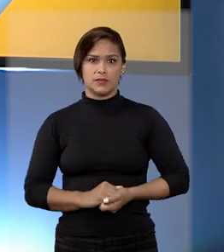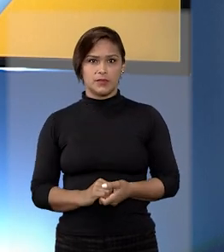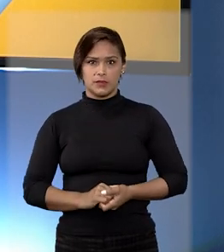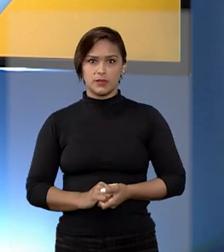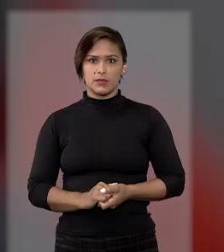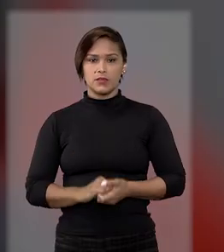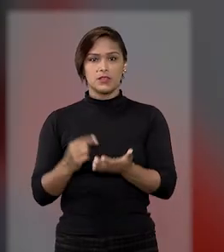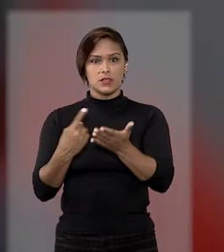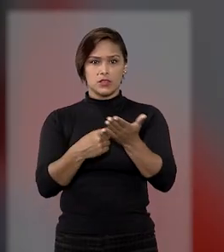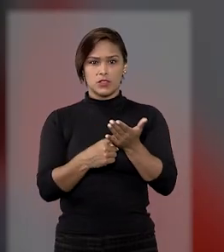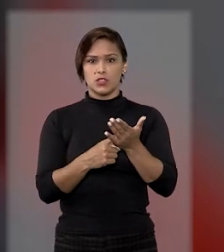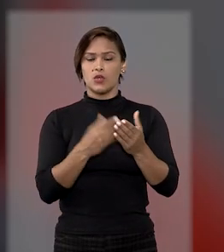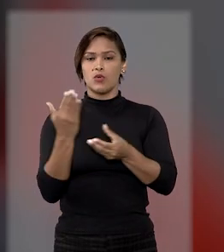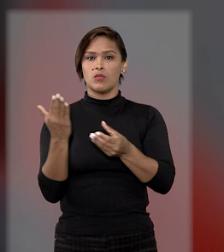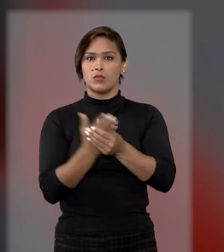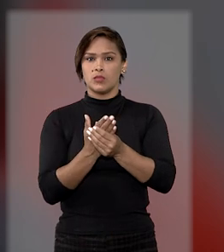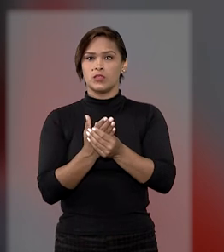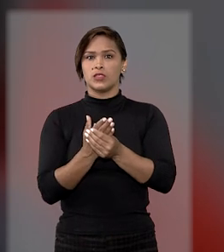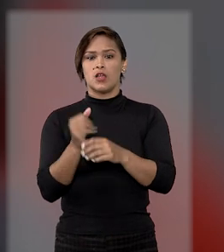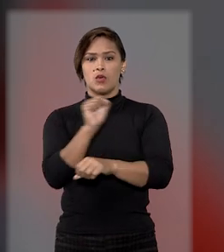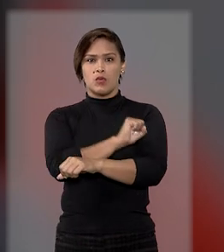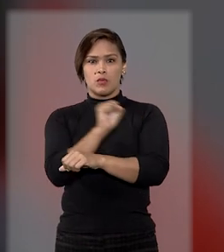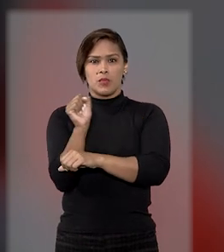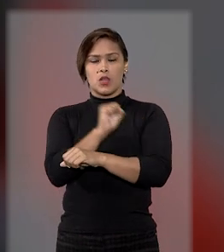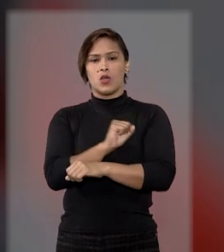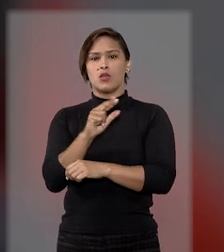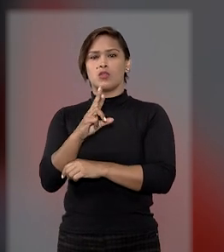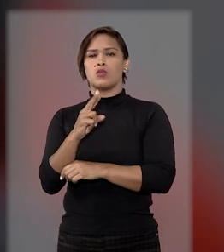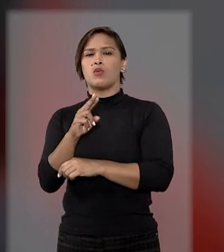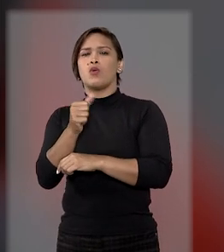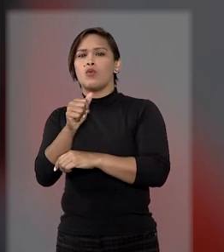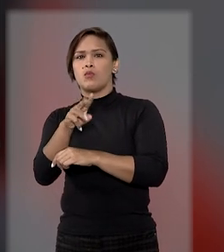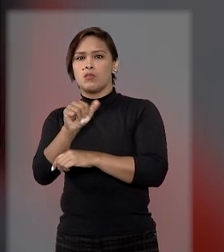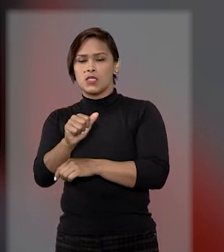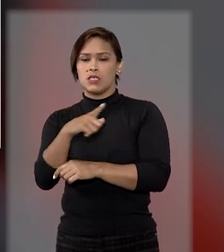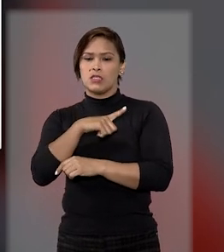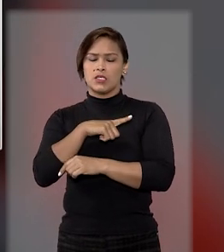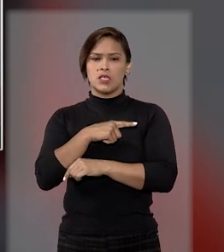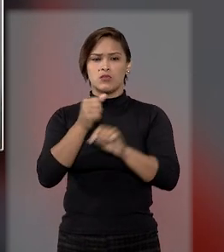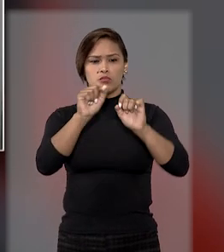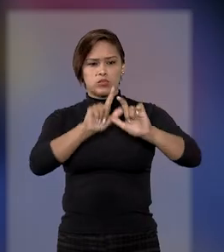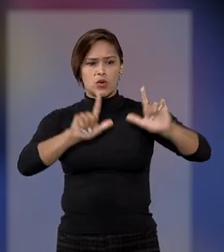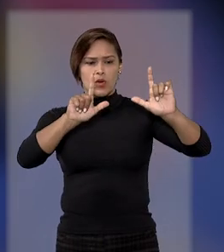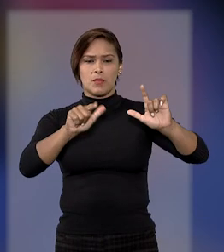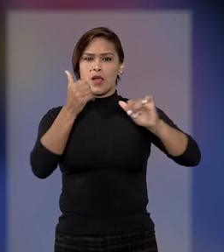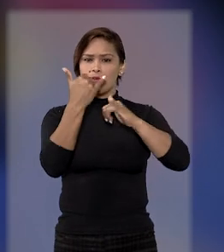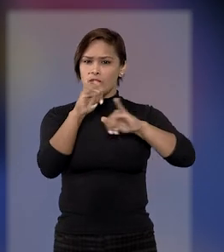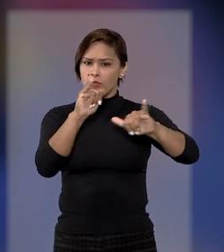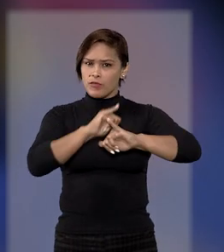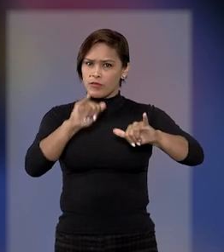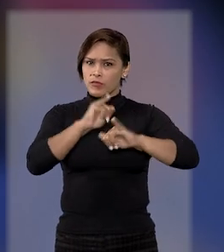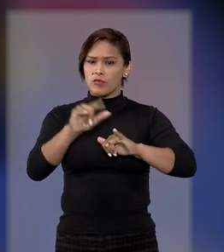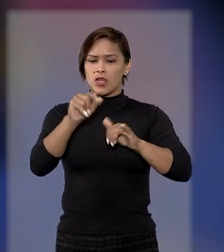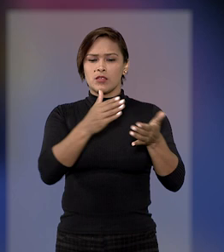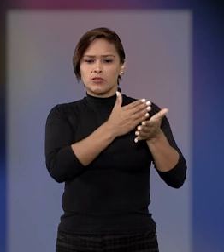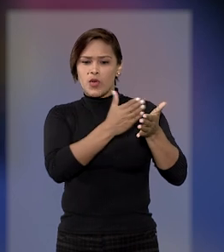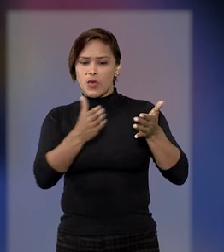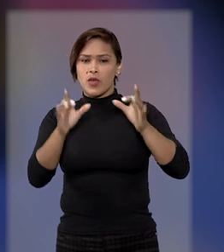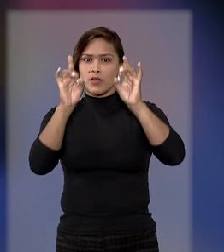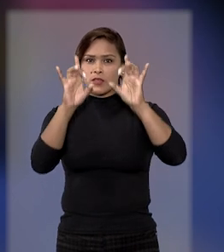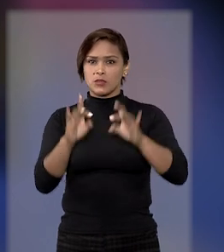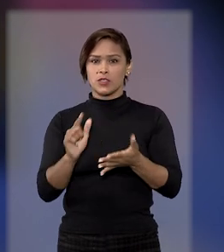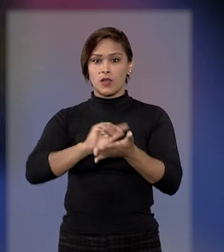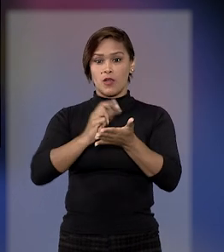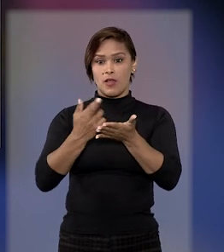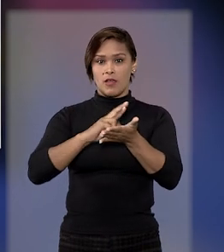Salomão. De acordo com o processo, o piloto Rubens Barrichello teve, sem consentimento, sua imagem utilizada em uma série